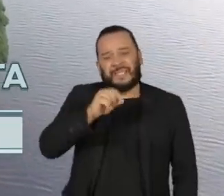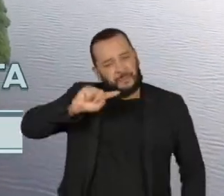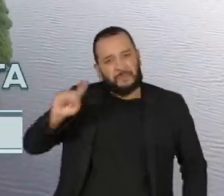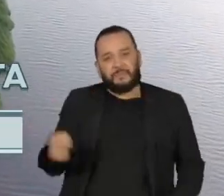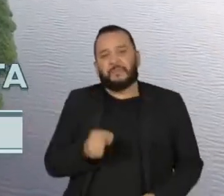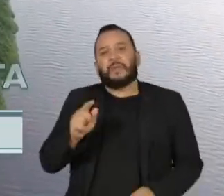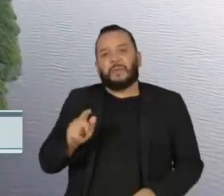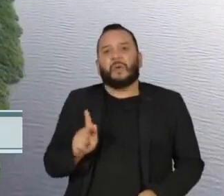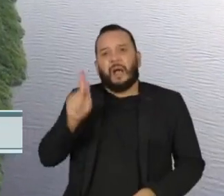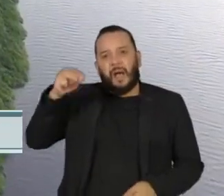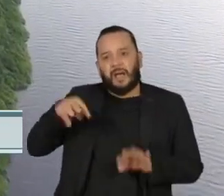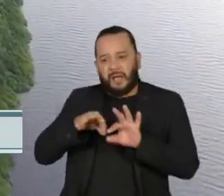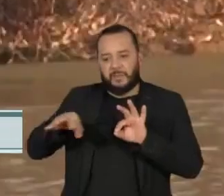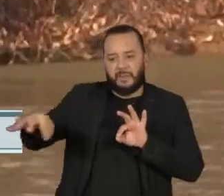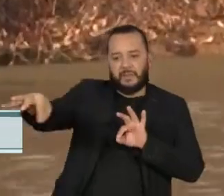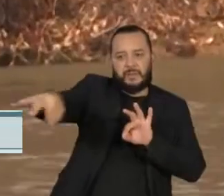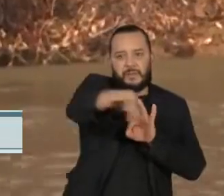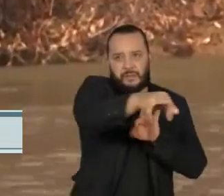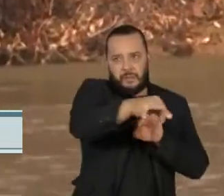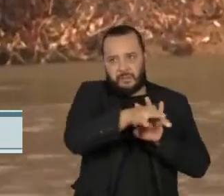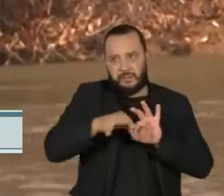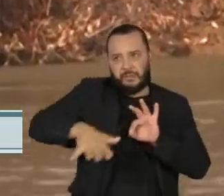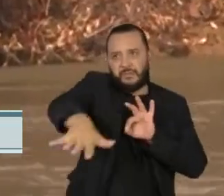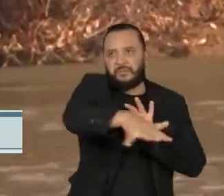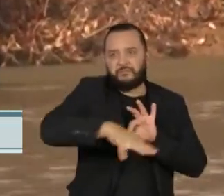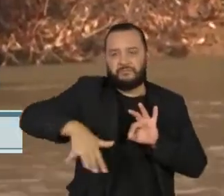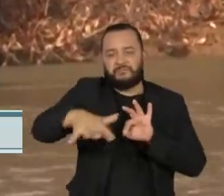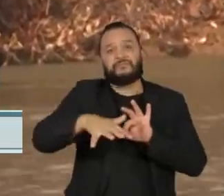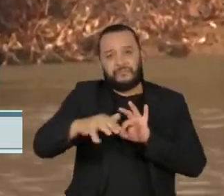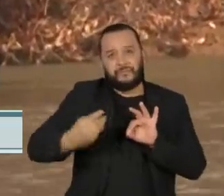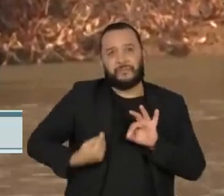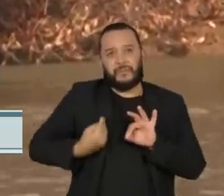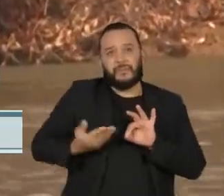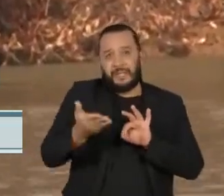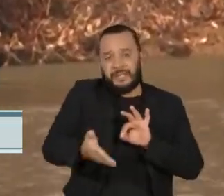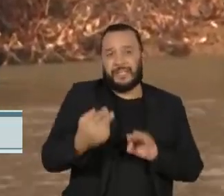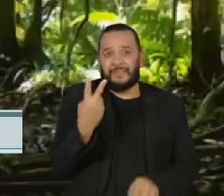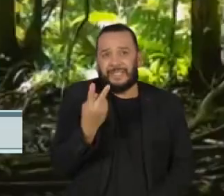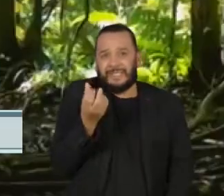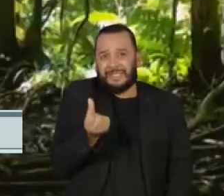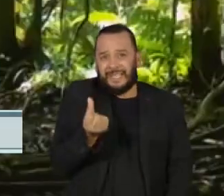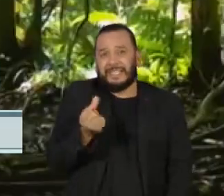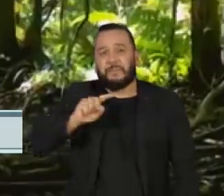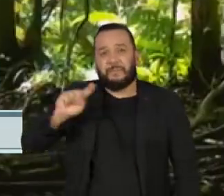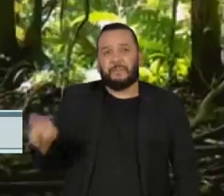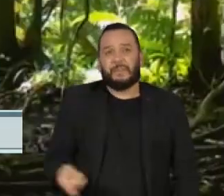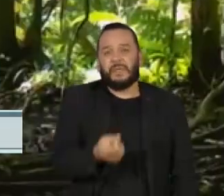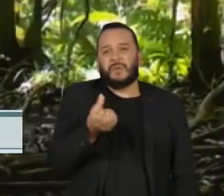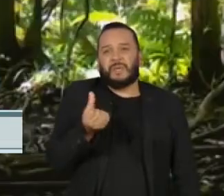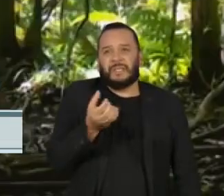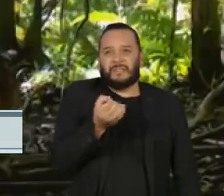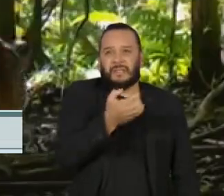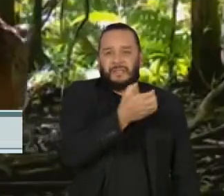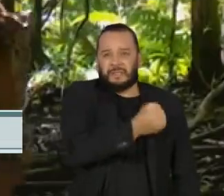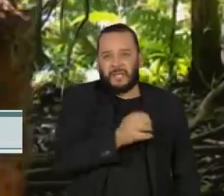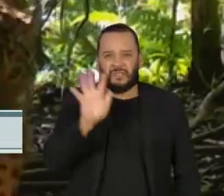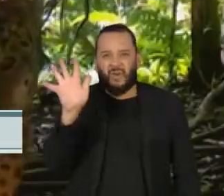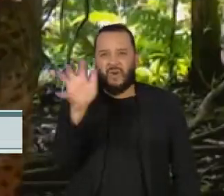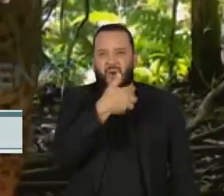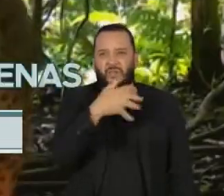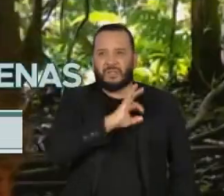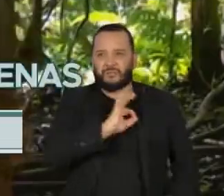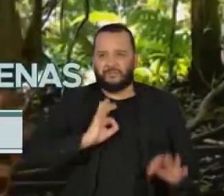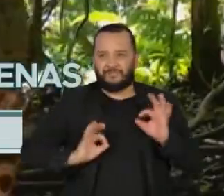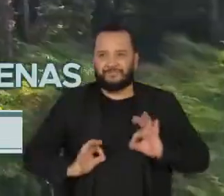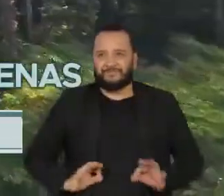quadrados de floresta. Estimaram que estão ali cerca de 26 mil e 600 onças pintadas e